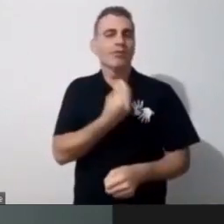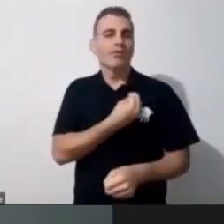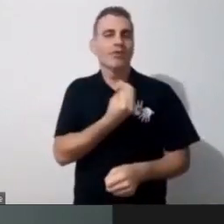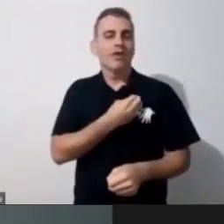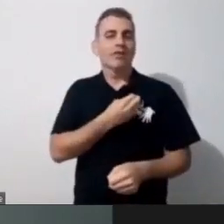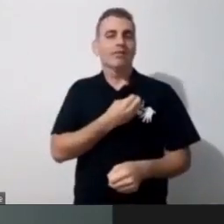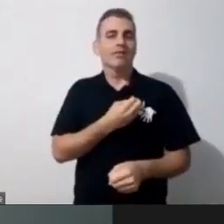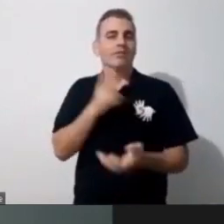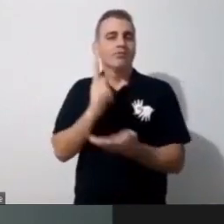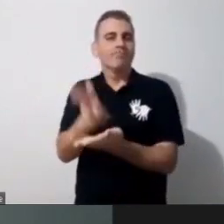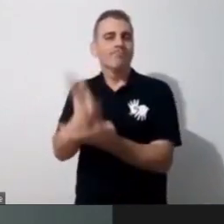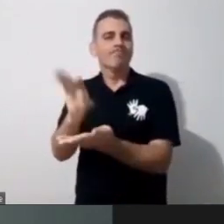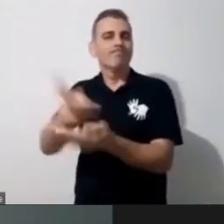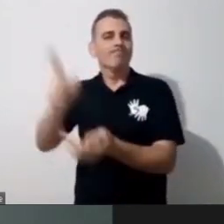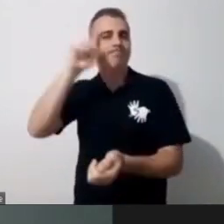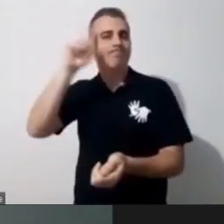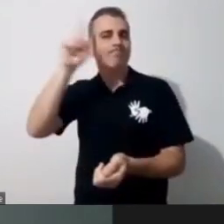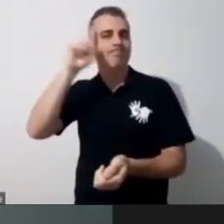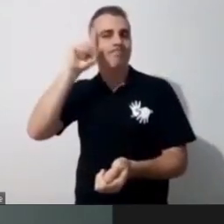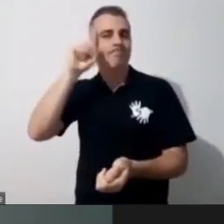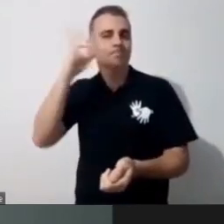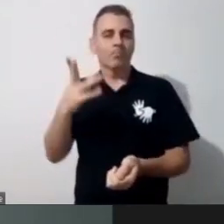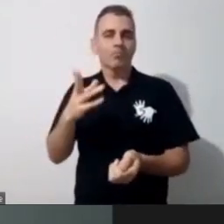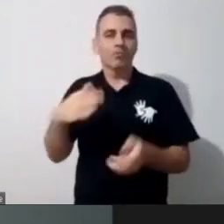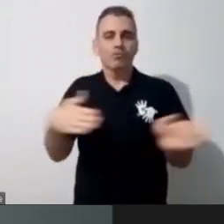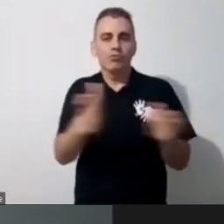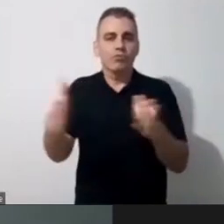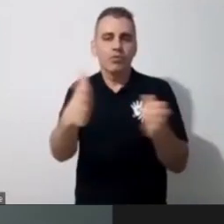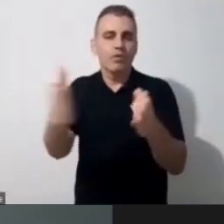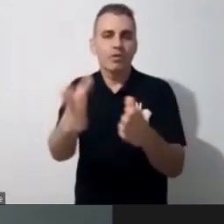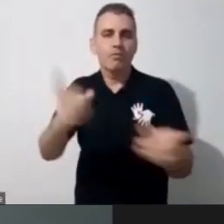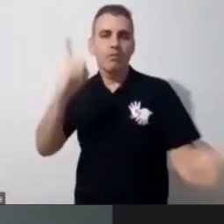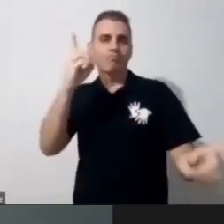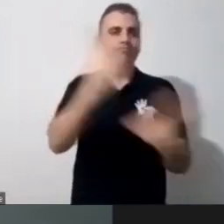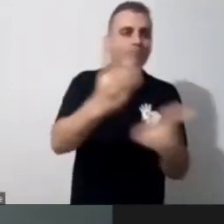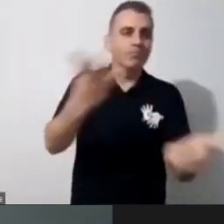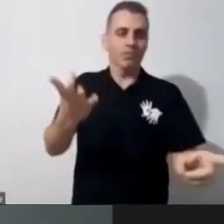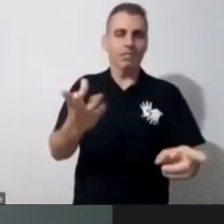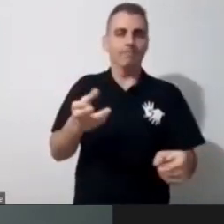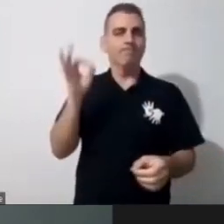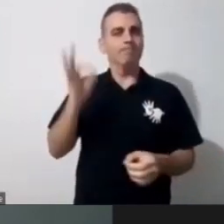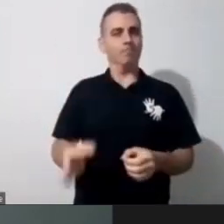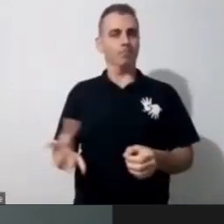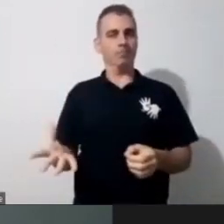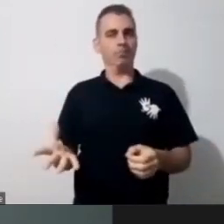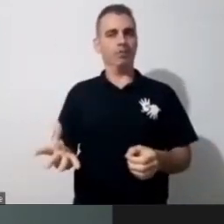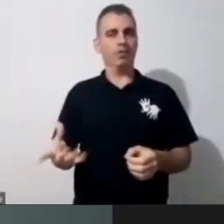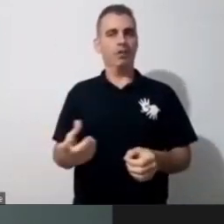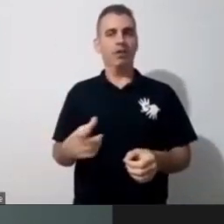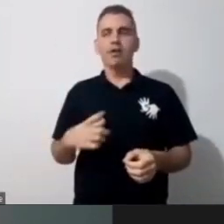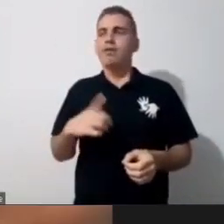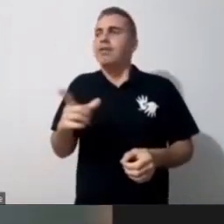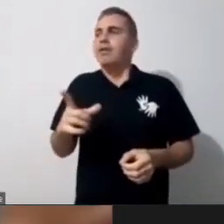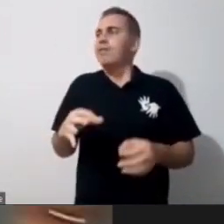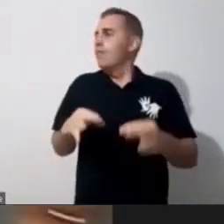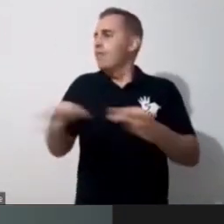dia que a gente vai conseguir encontrar esses caminhos para viver o pós-pandemia, porque não adianta a gente planejar uma sala, né, com